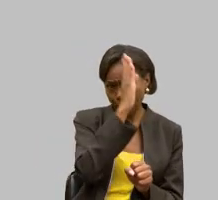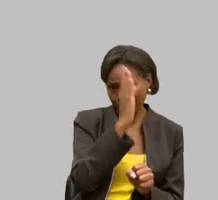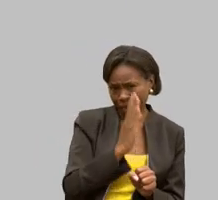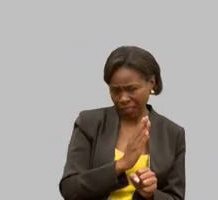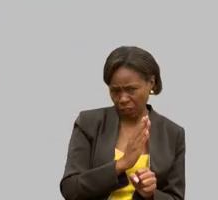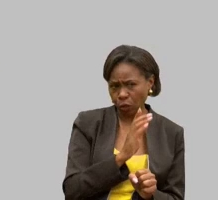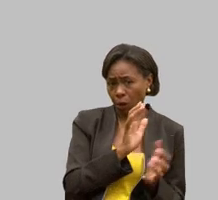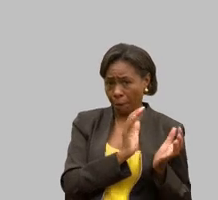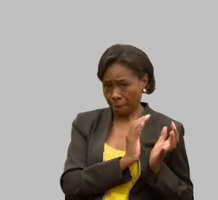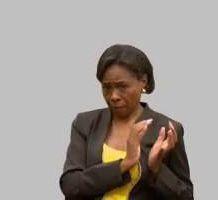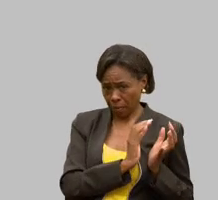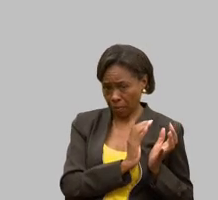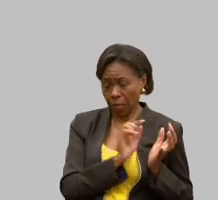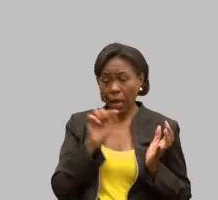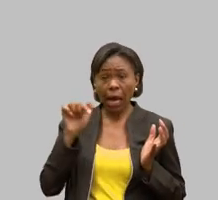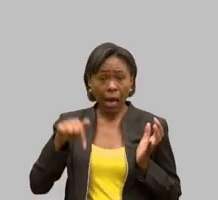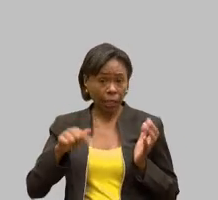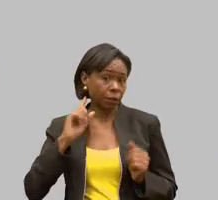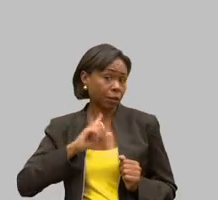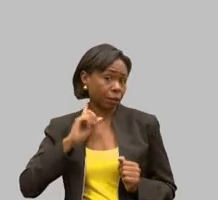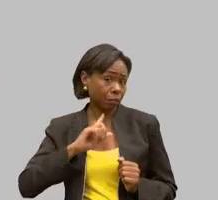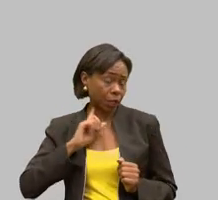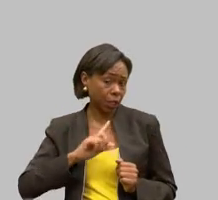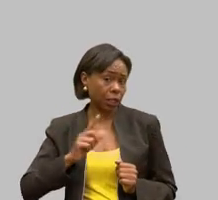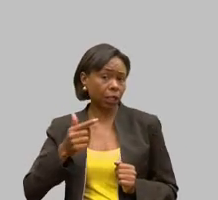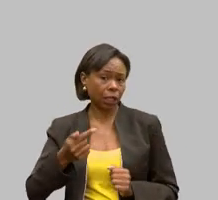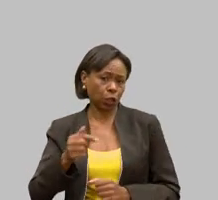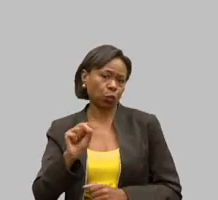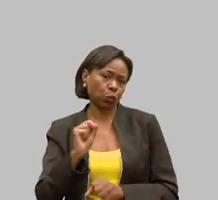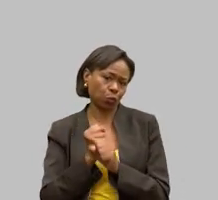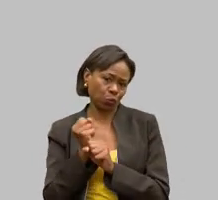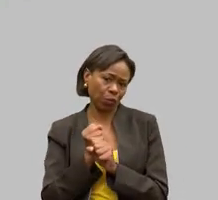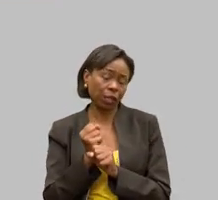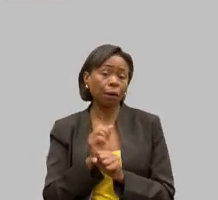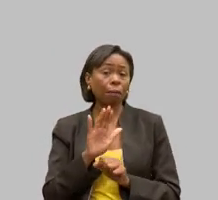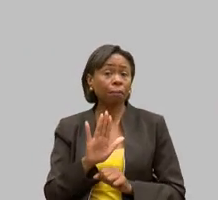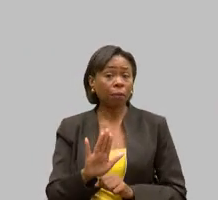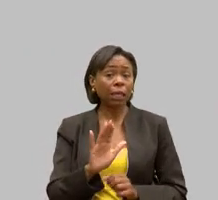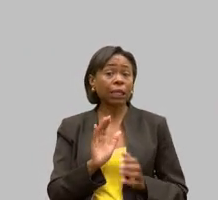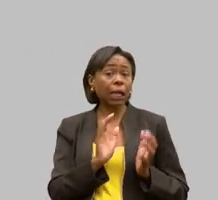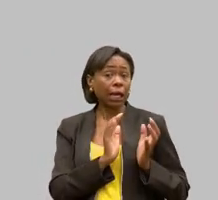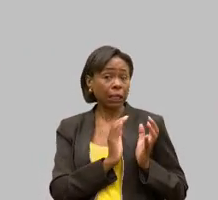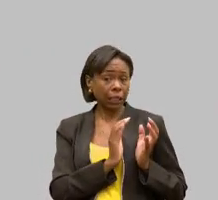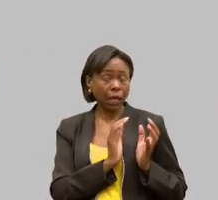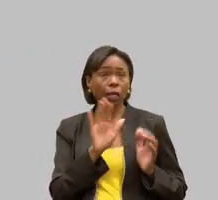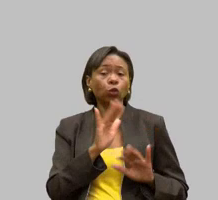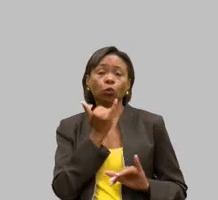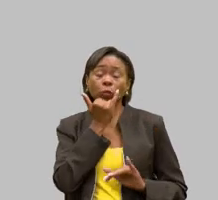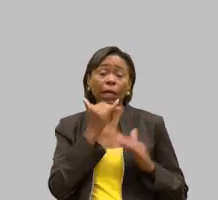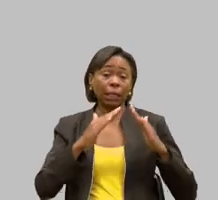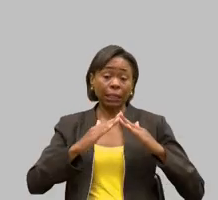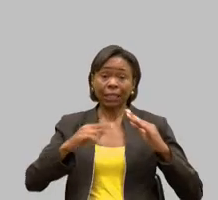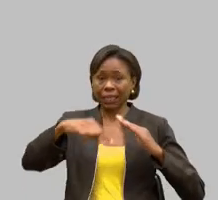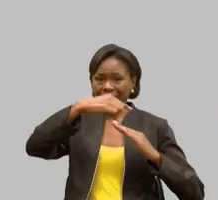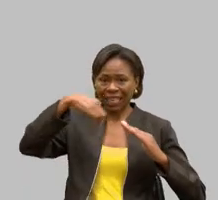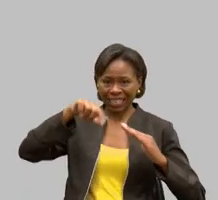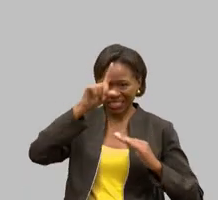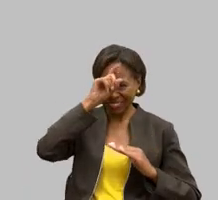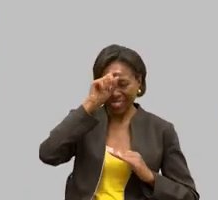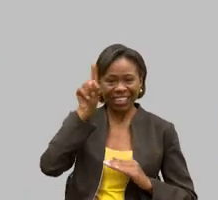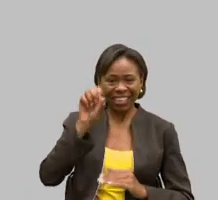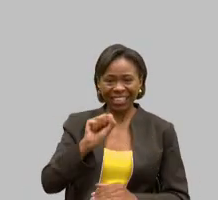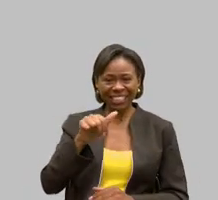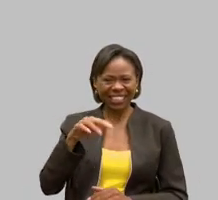anos, mas a Santa Casa de Santos, que eu tive a honra de trabalhar lá, fiquei feliz quando você falou, lembrei dos meus tempos,